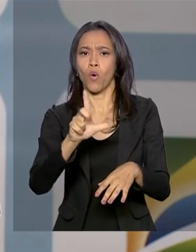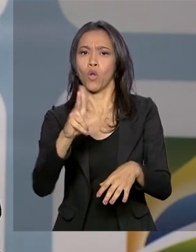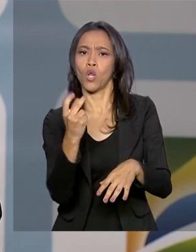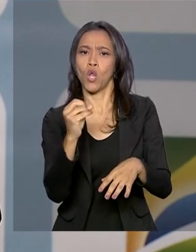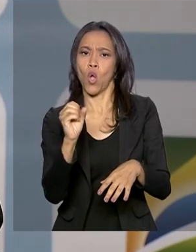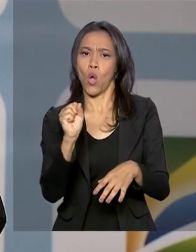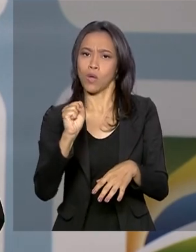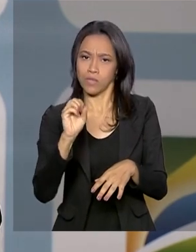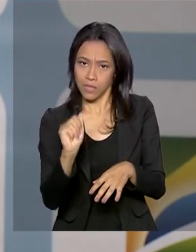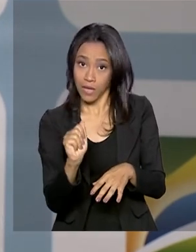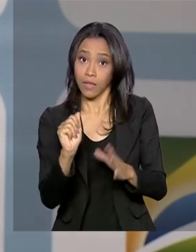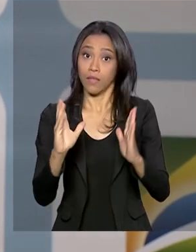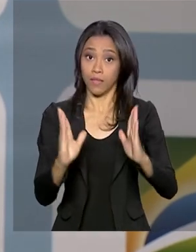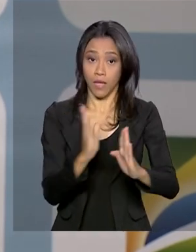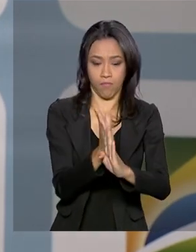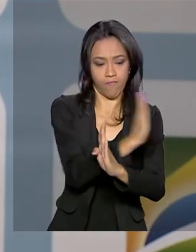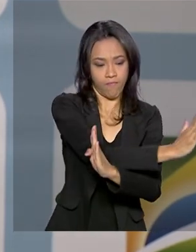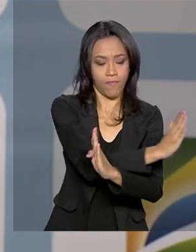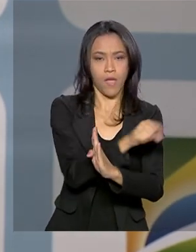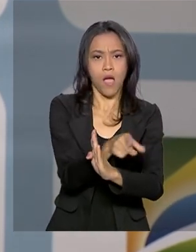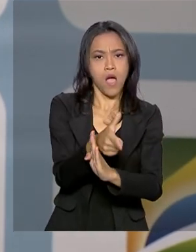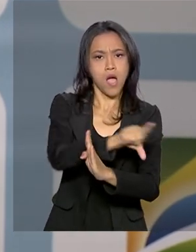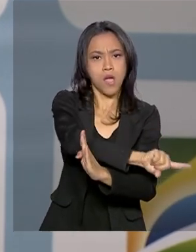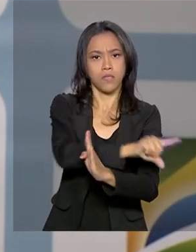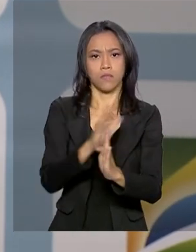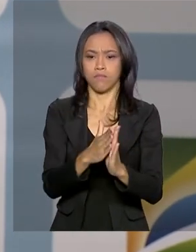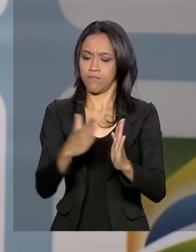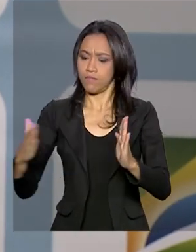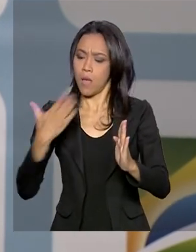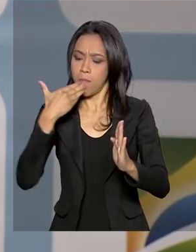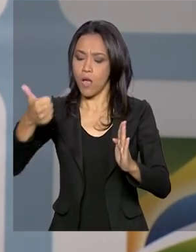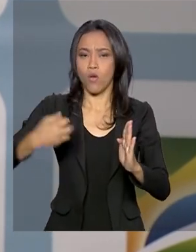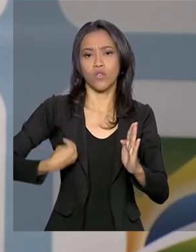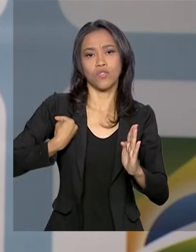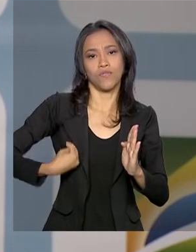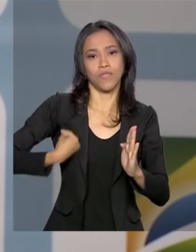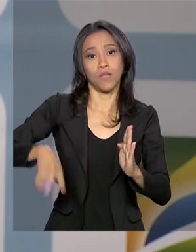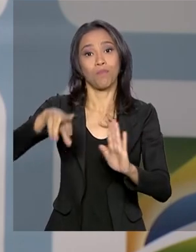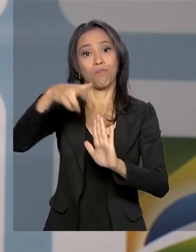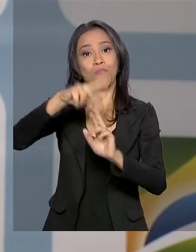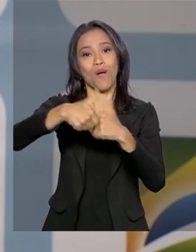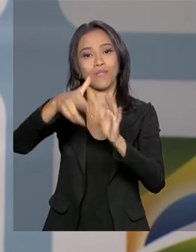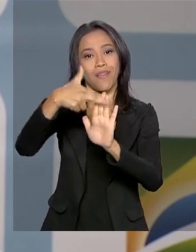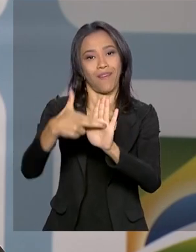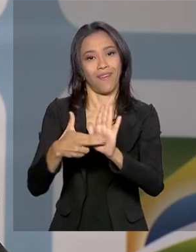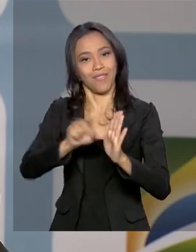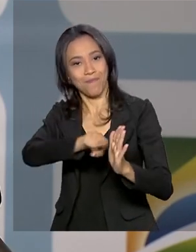protocolo e vai ter uma fase de melhoria de qualidade de vida dos pacientes após o protocolo. acredita a tem